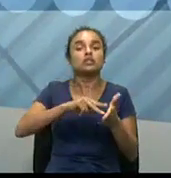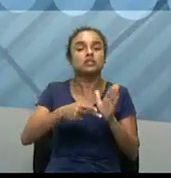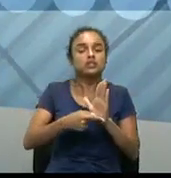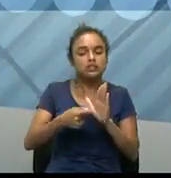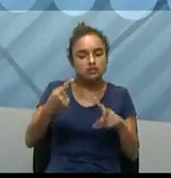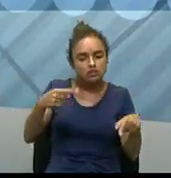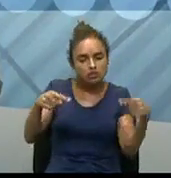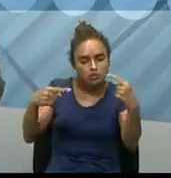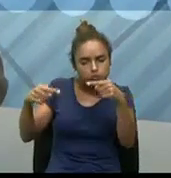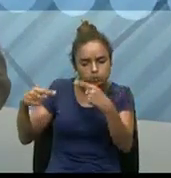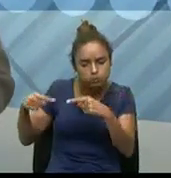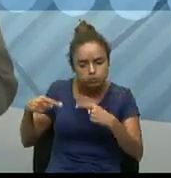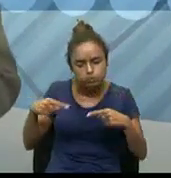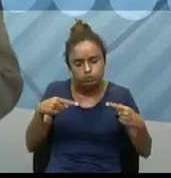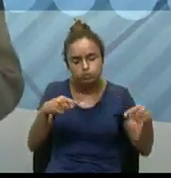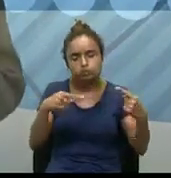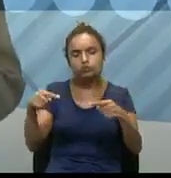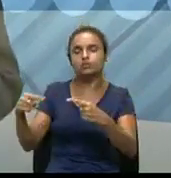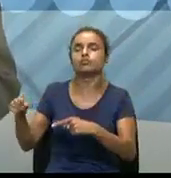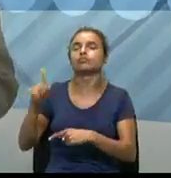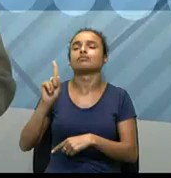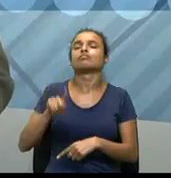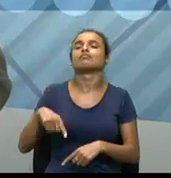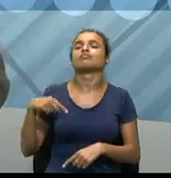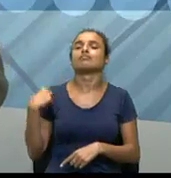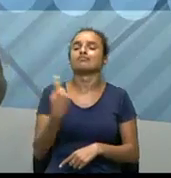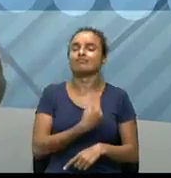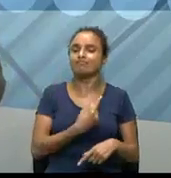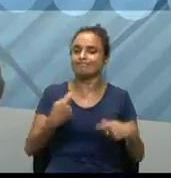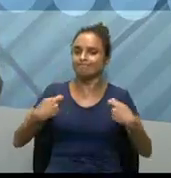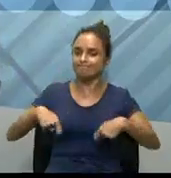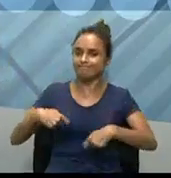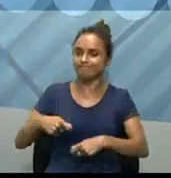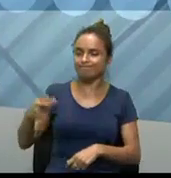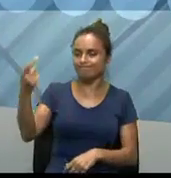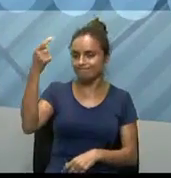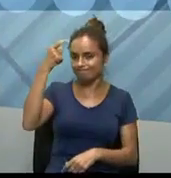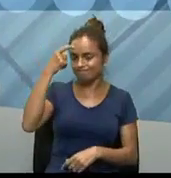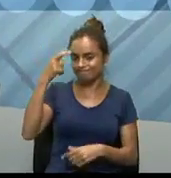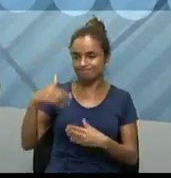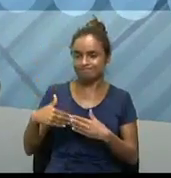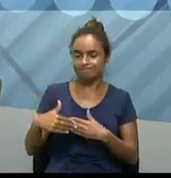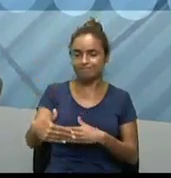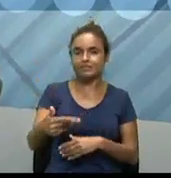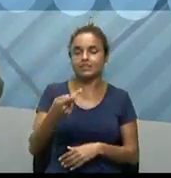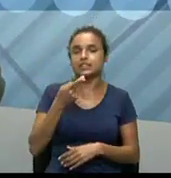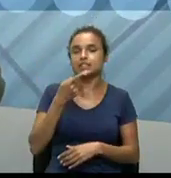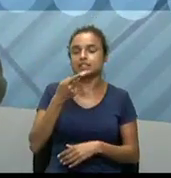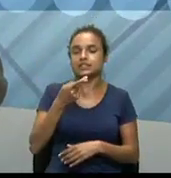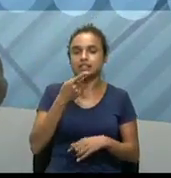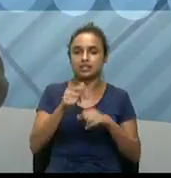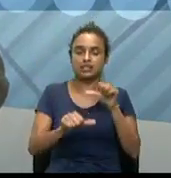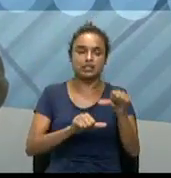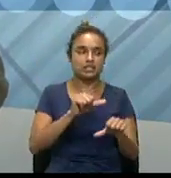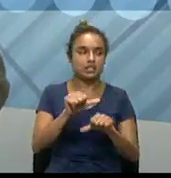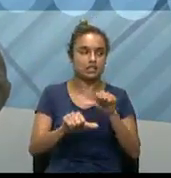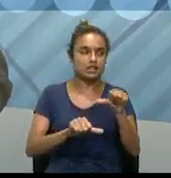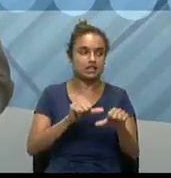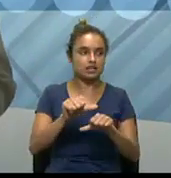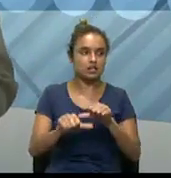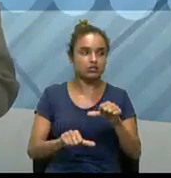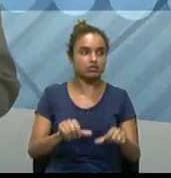competitiva e é isso que a gente precisa pensar quando a gente fala em transformação